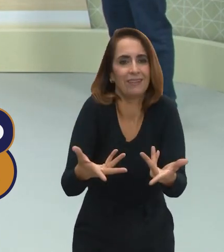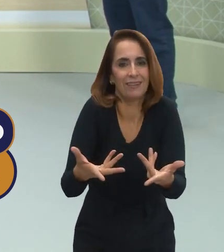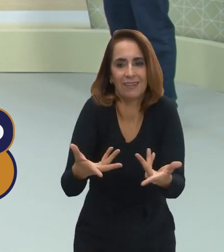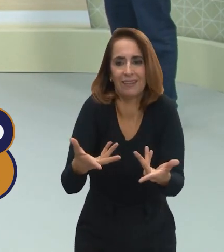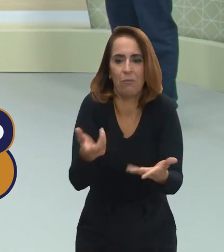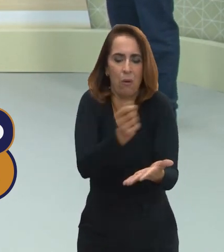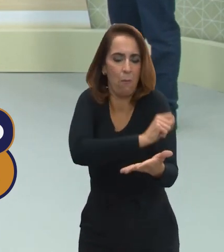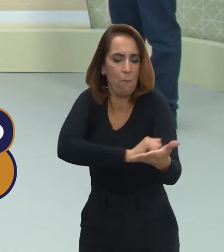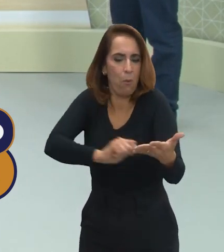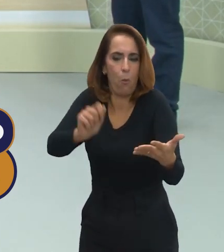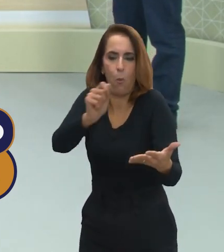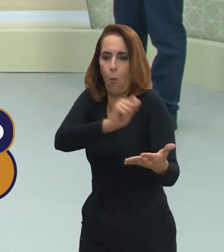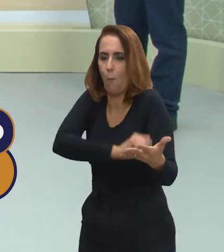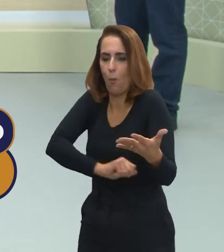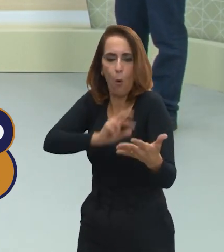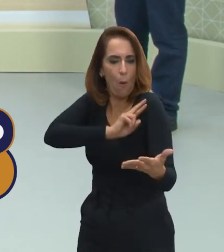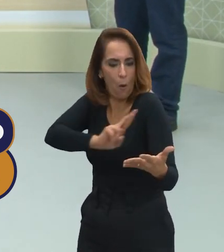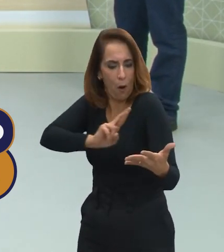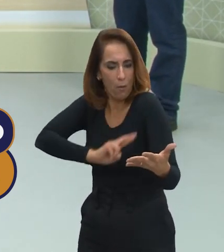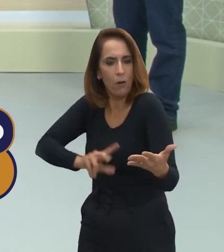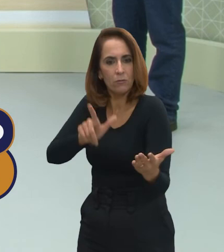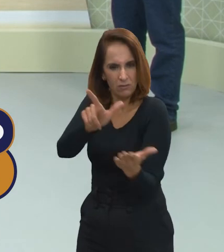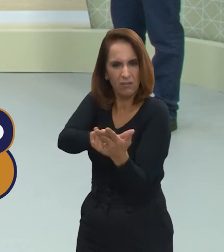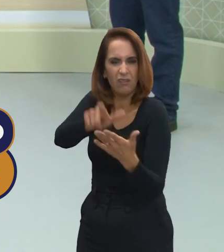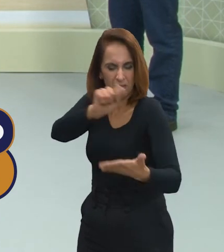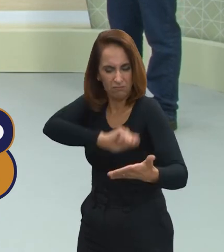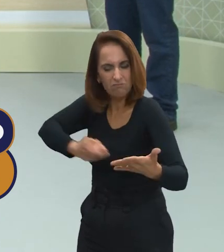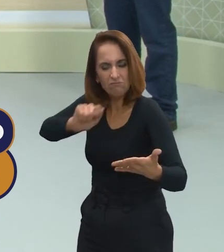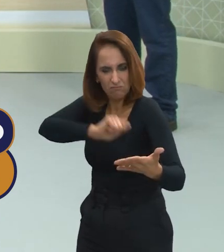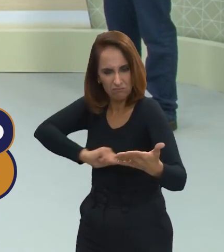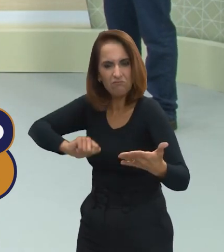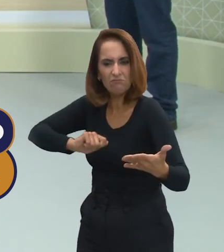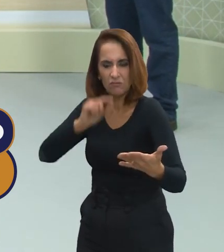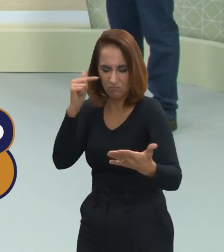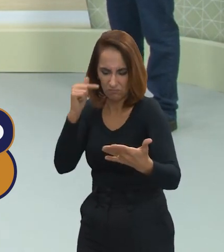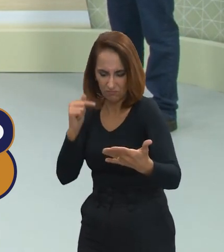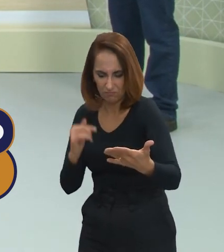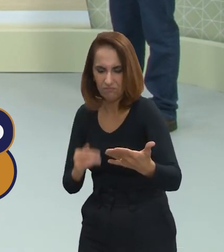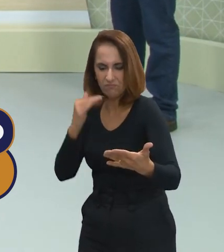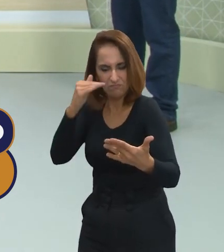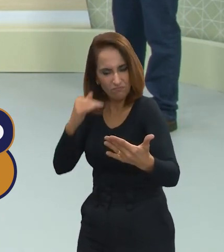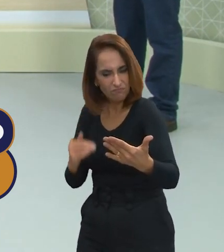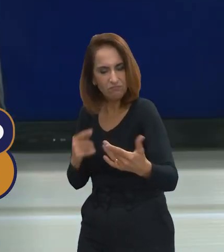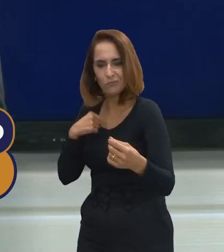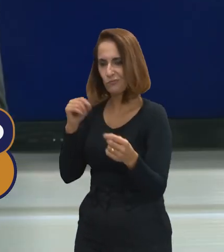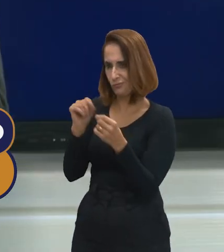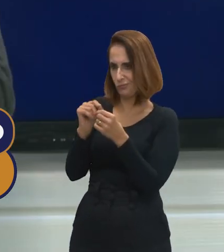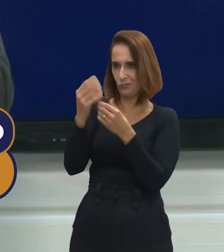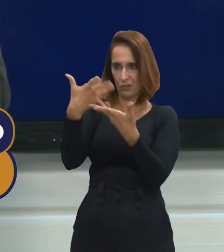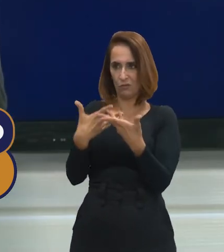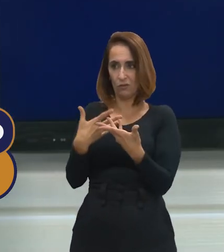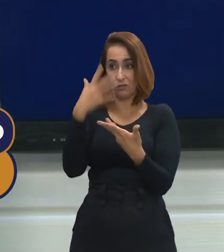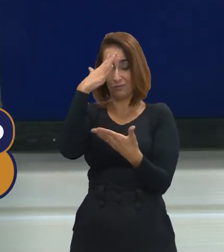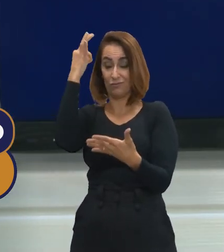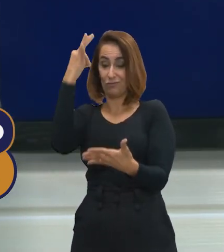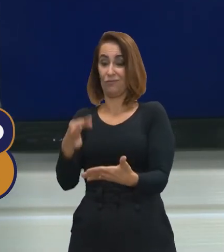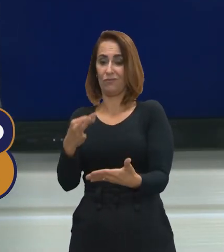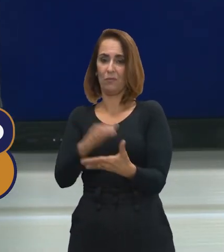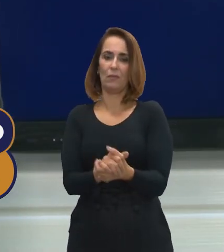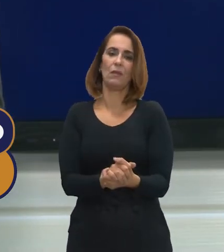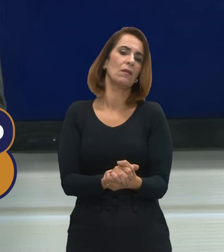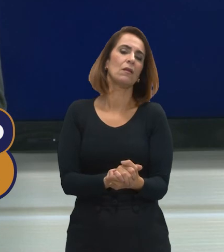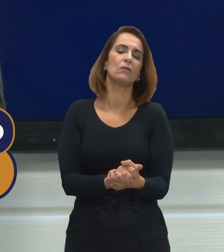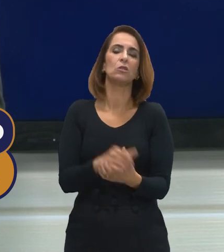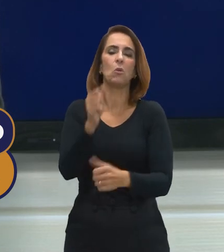para o cartão-resposta as suas questões que você julga correta,